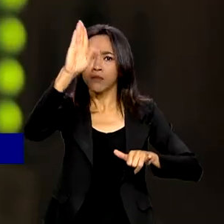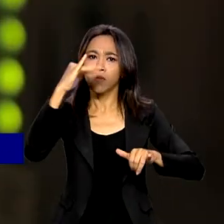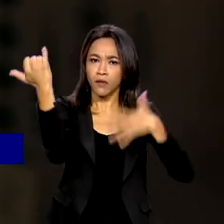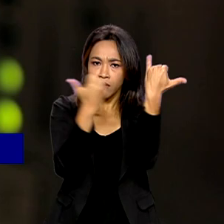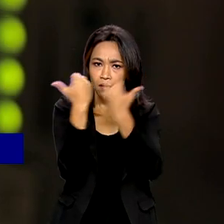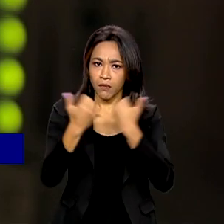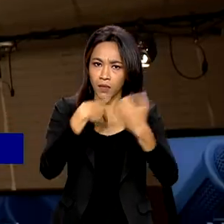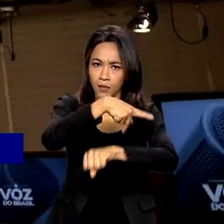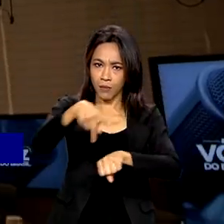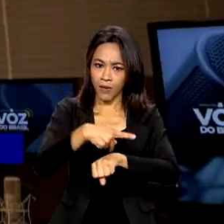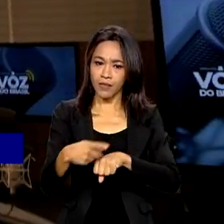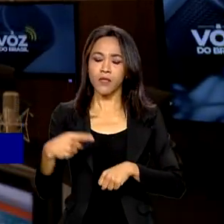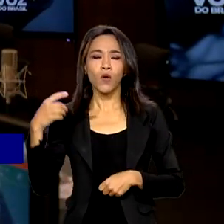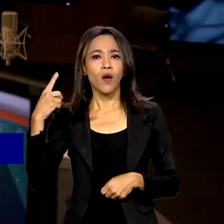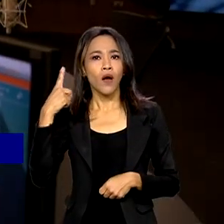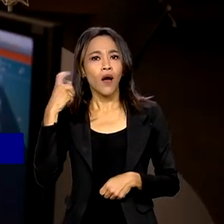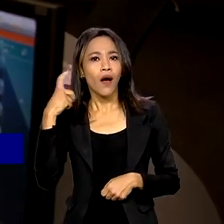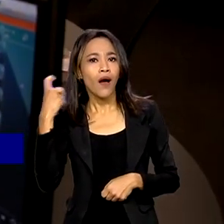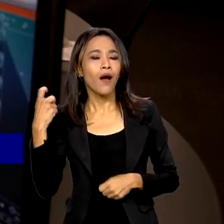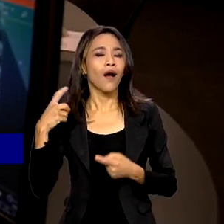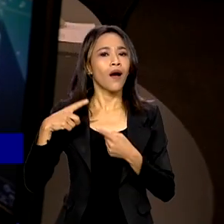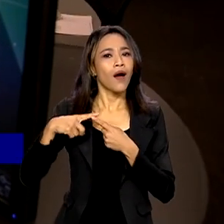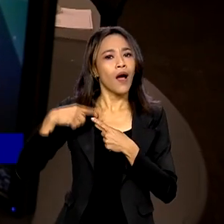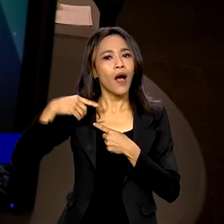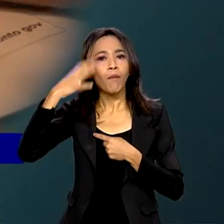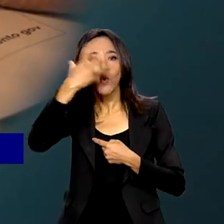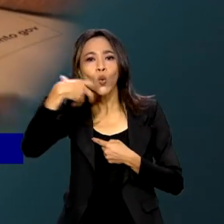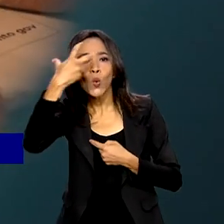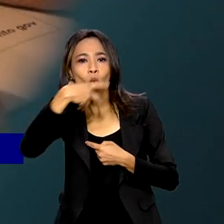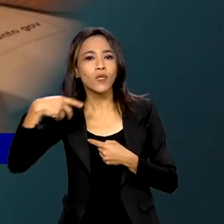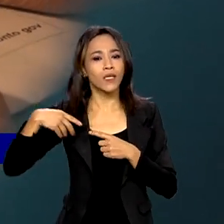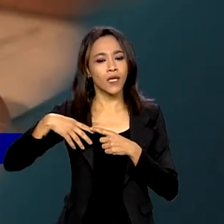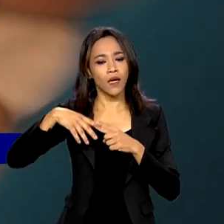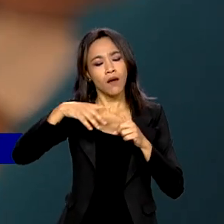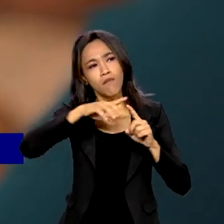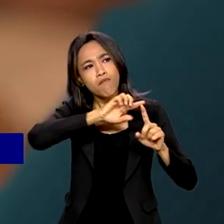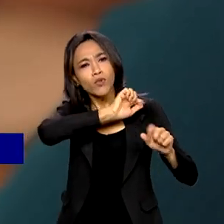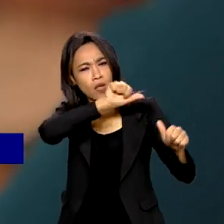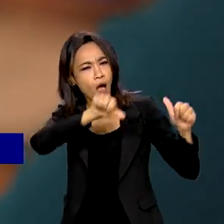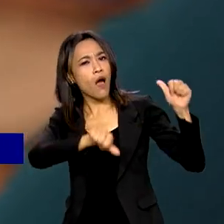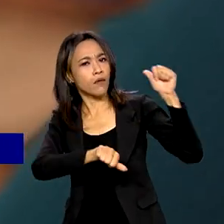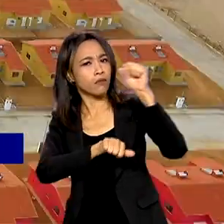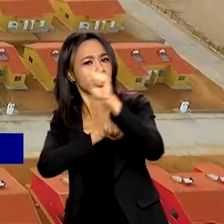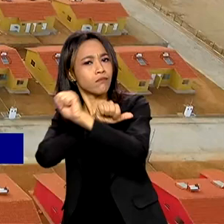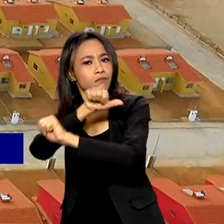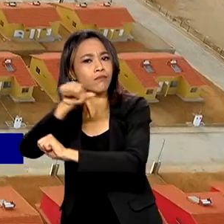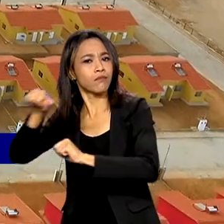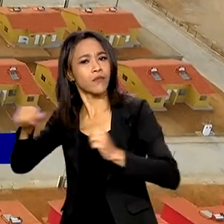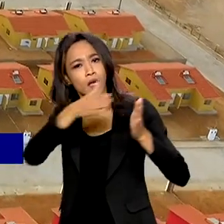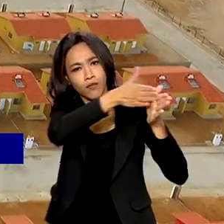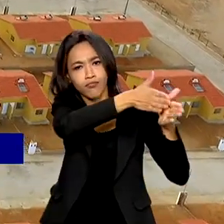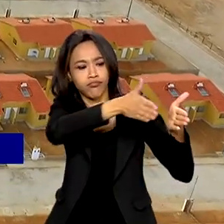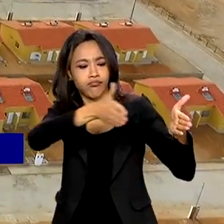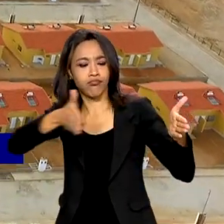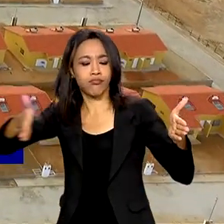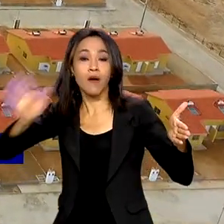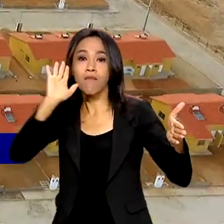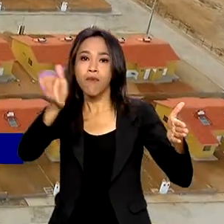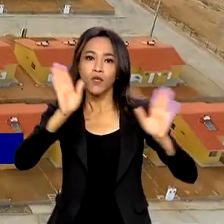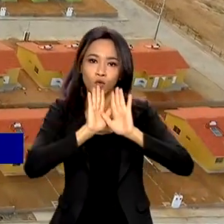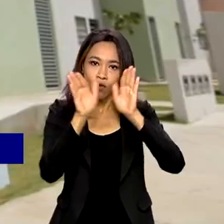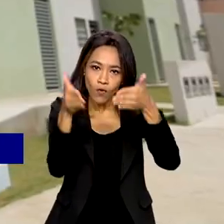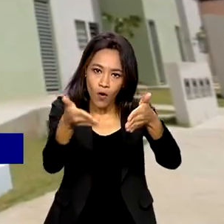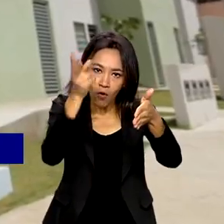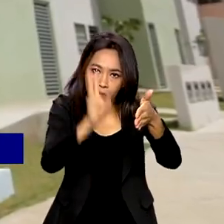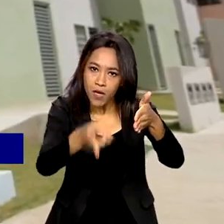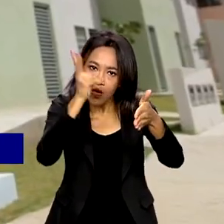A trilha, o formato e o nome do programa mudaram ao longo dos anos. Mas o foco sempre foi o